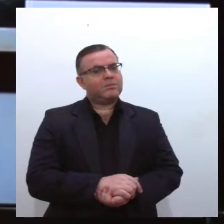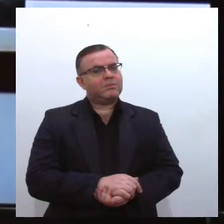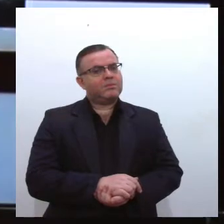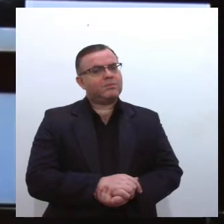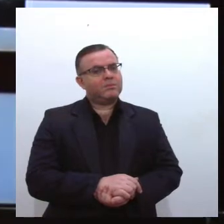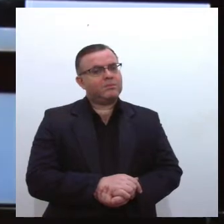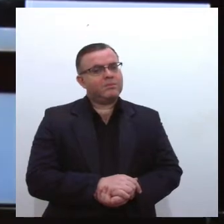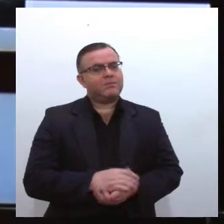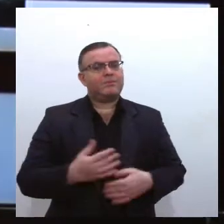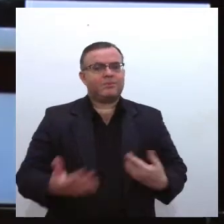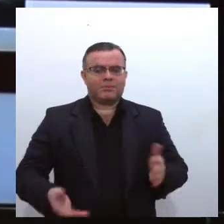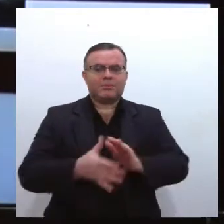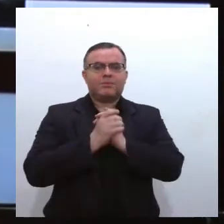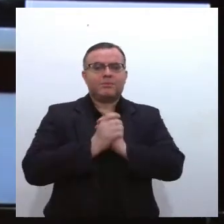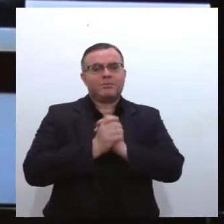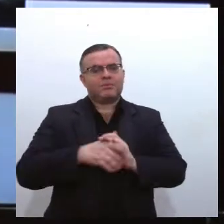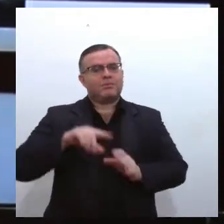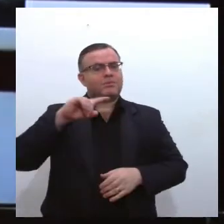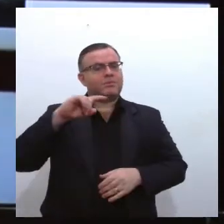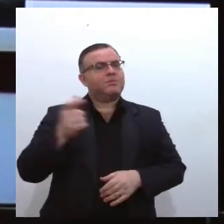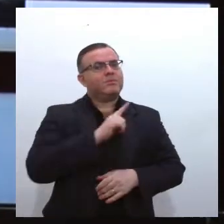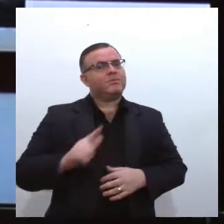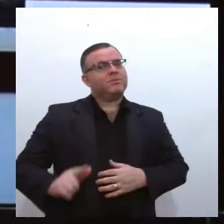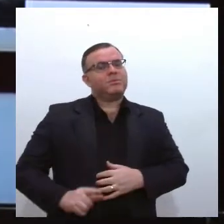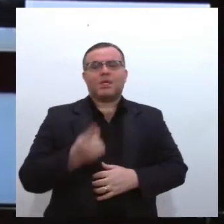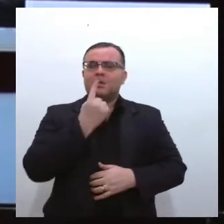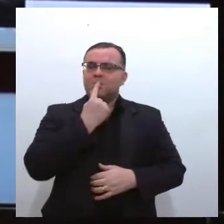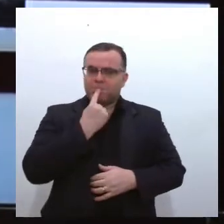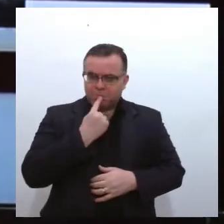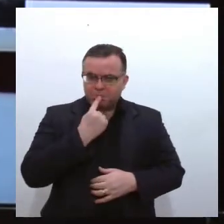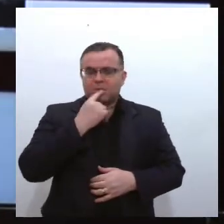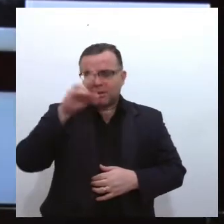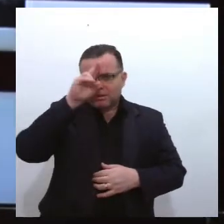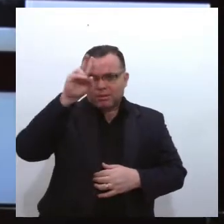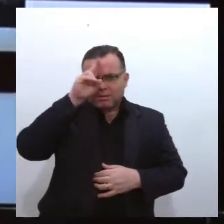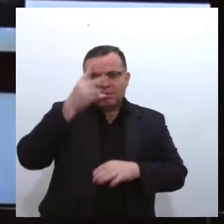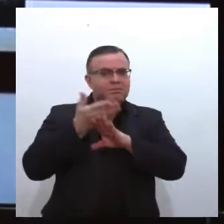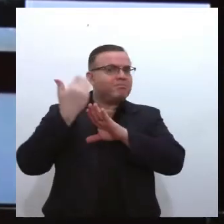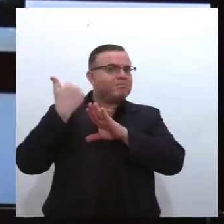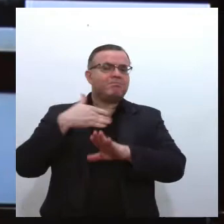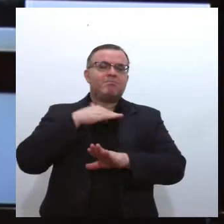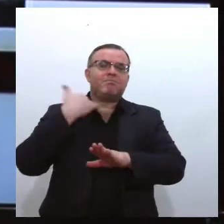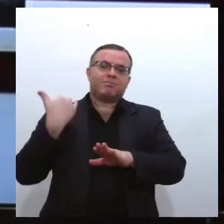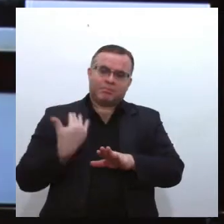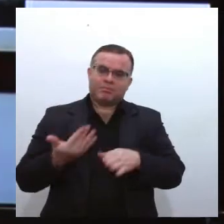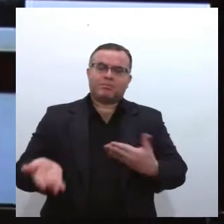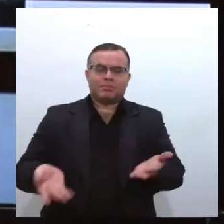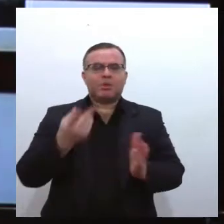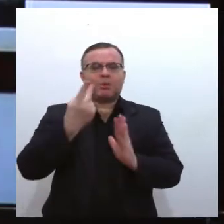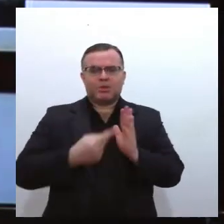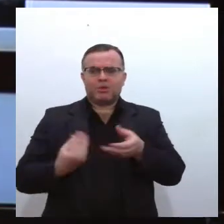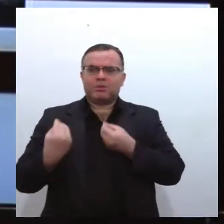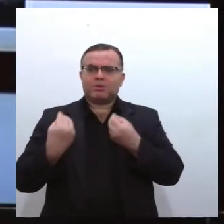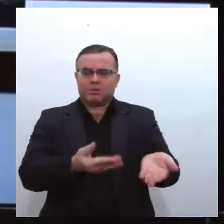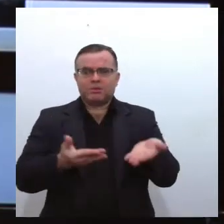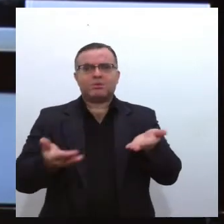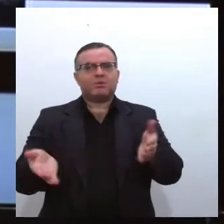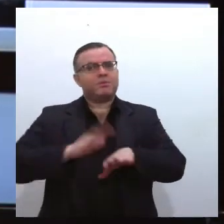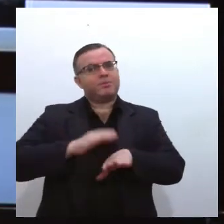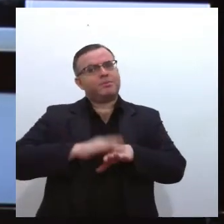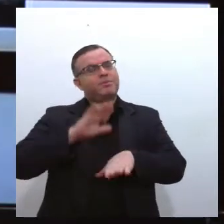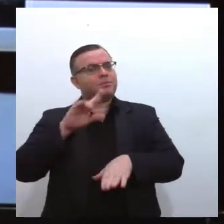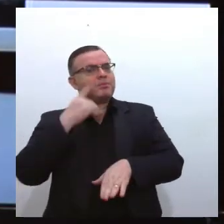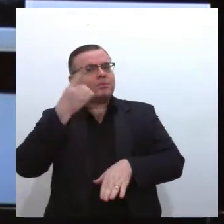homenageia o ex-governador João Alves Filho, em memória. O projeto é direcionado à mesa diretora da casa. O deputado pediu